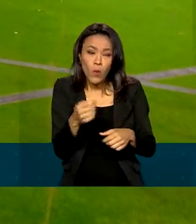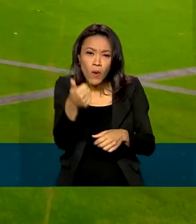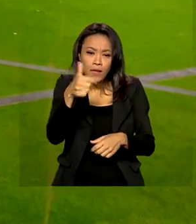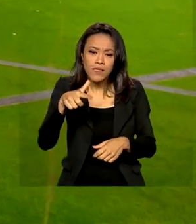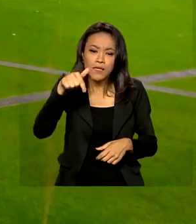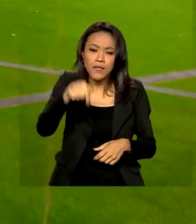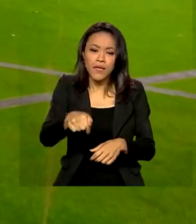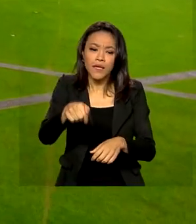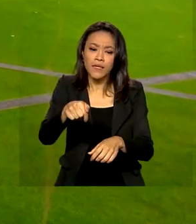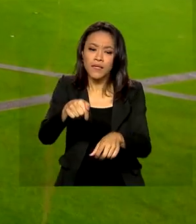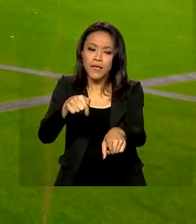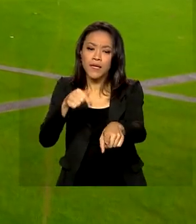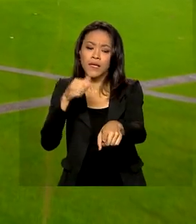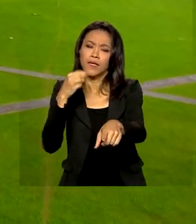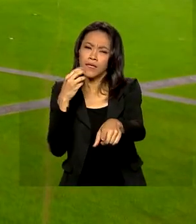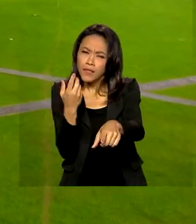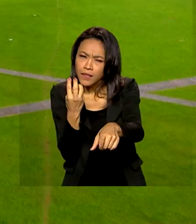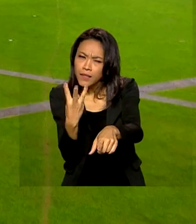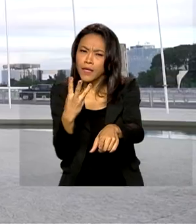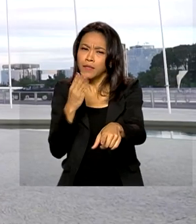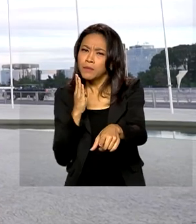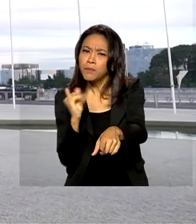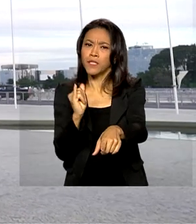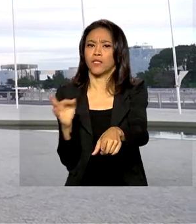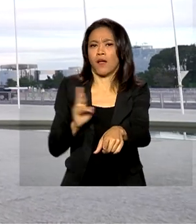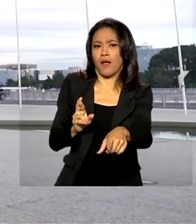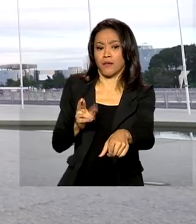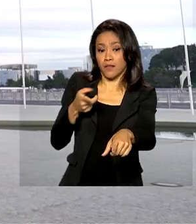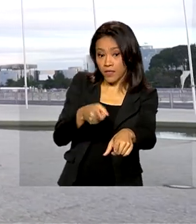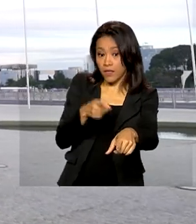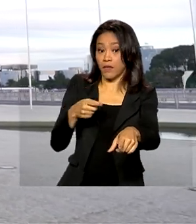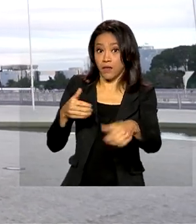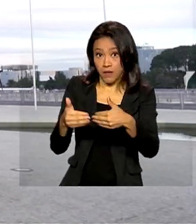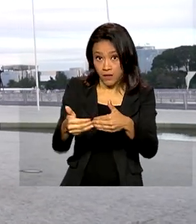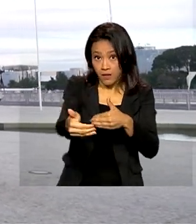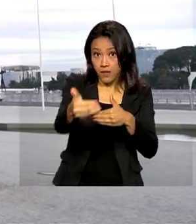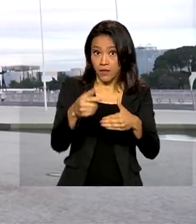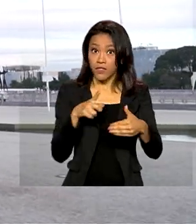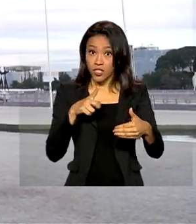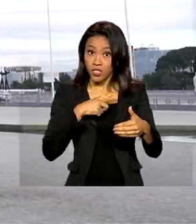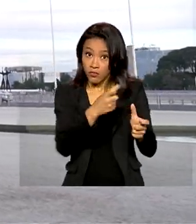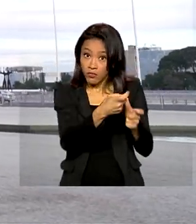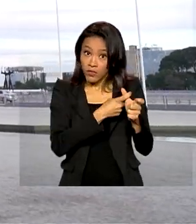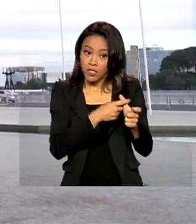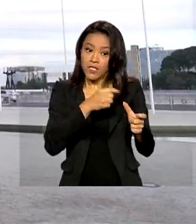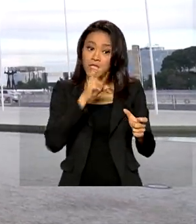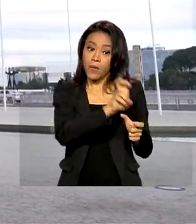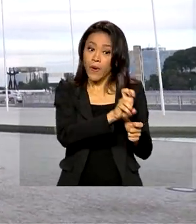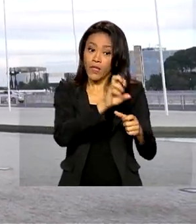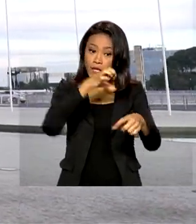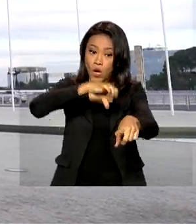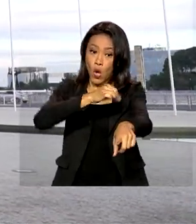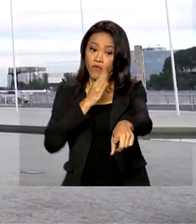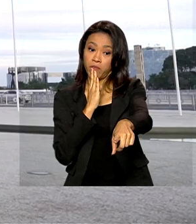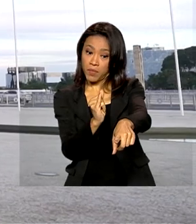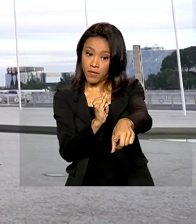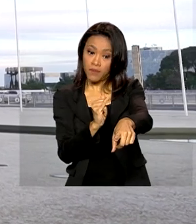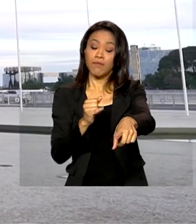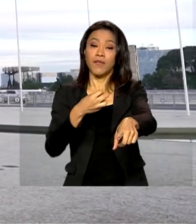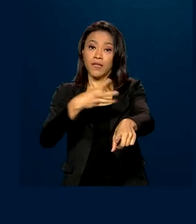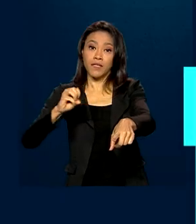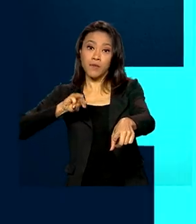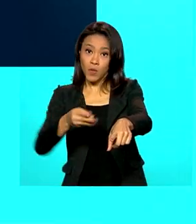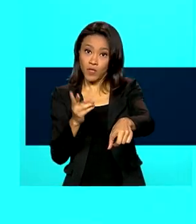bilhões, superior à avaliação anterior, que previa déficit de R 59,3 bilhões.